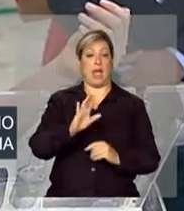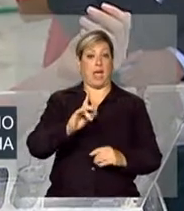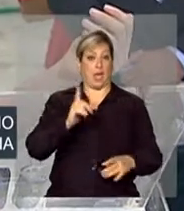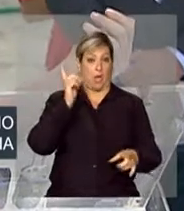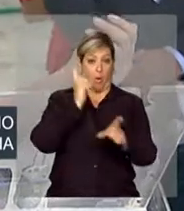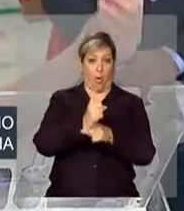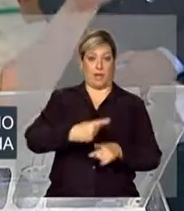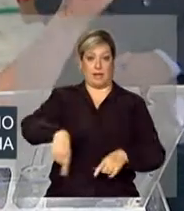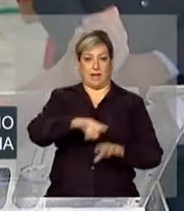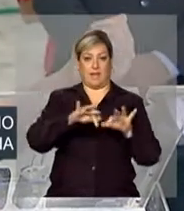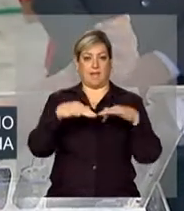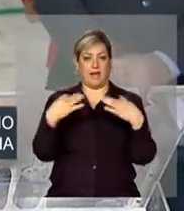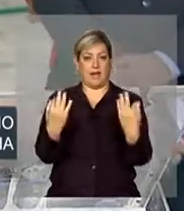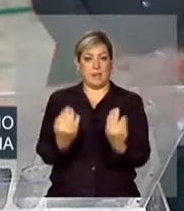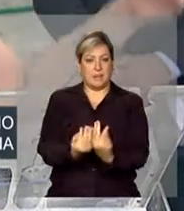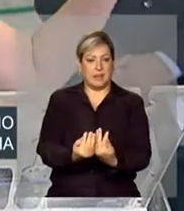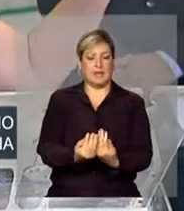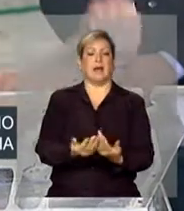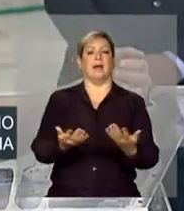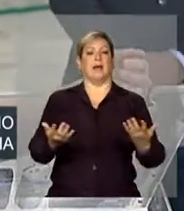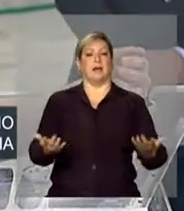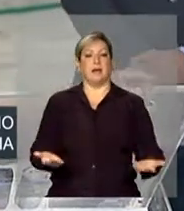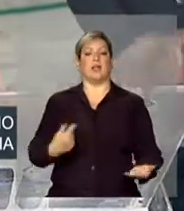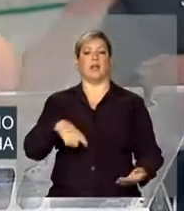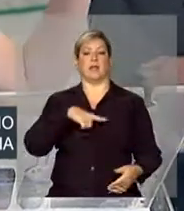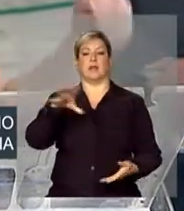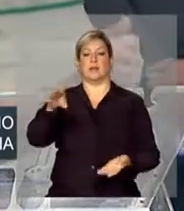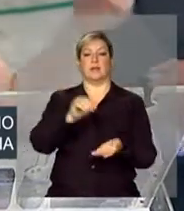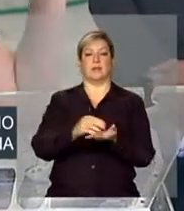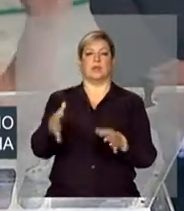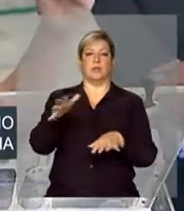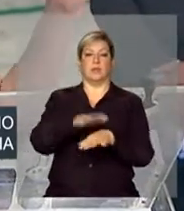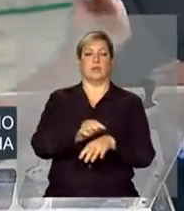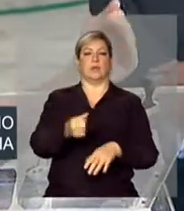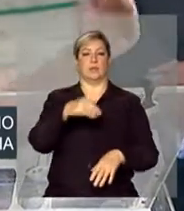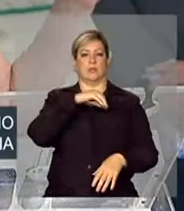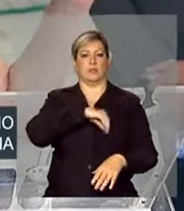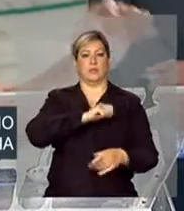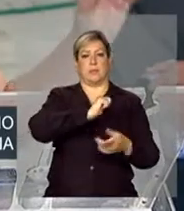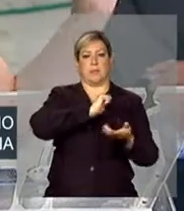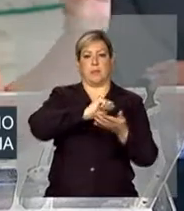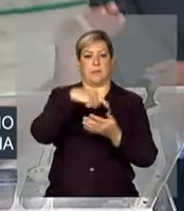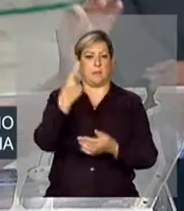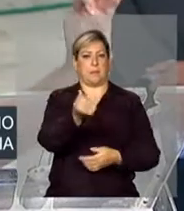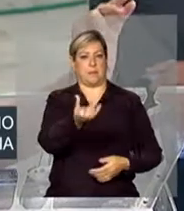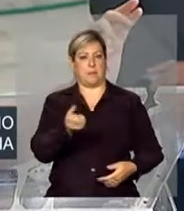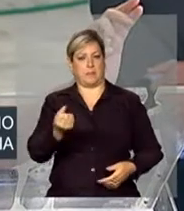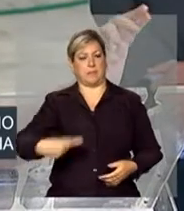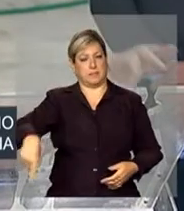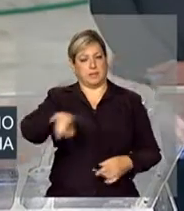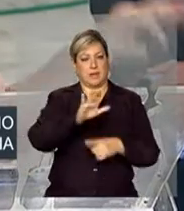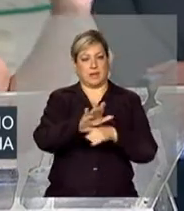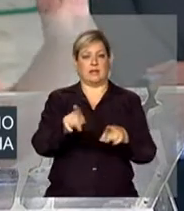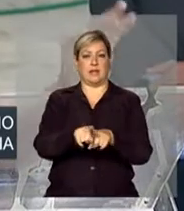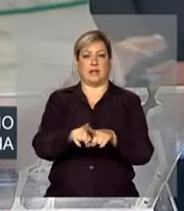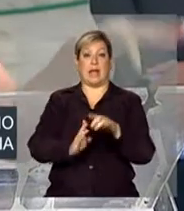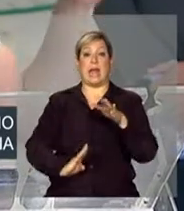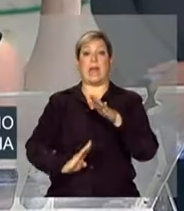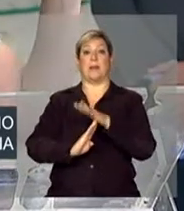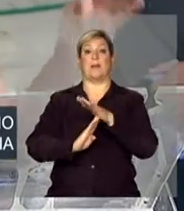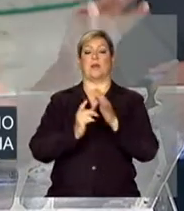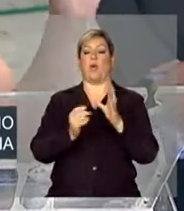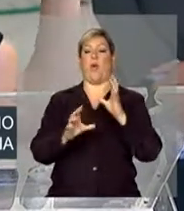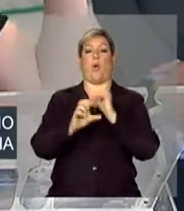nós temos como incluí-las nos benefícios. Não há limitação orçamentária para